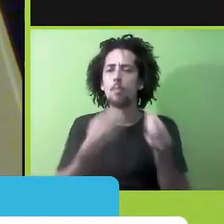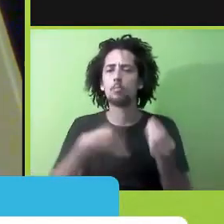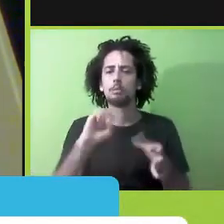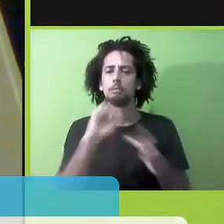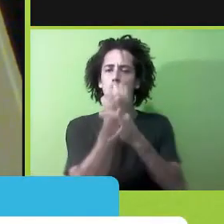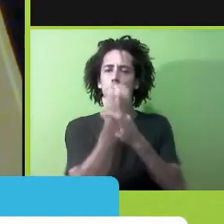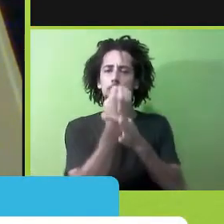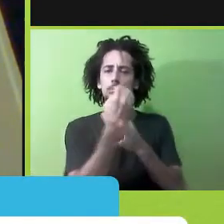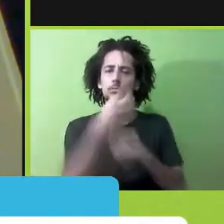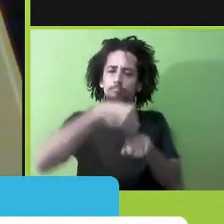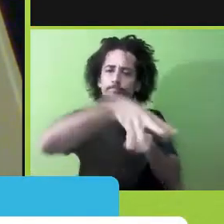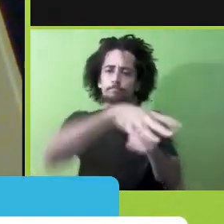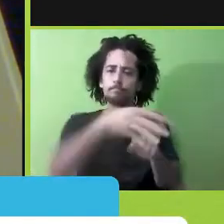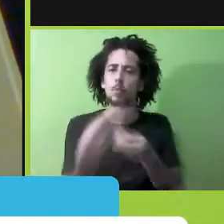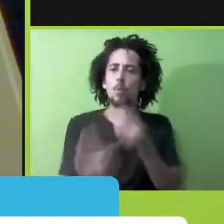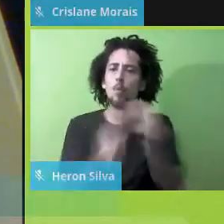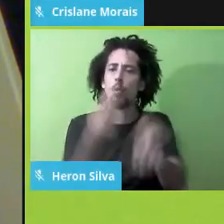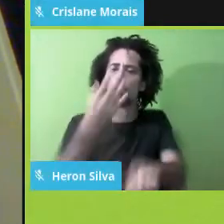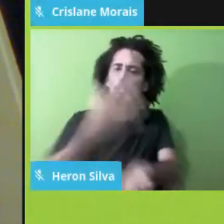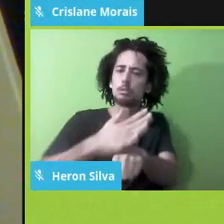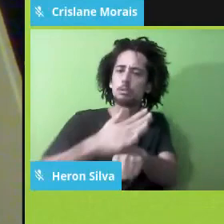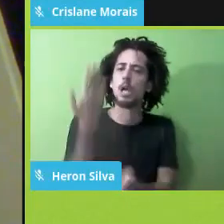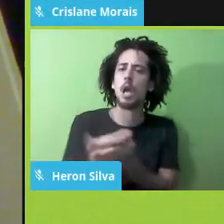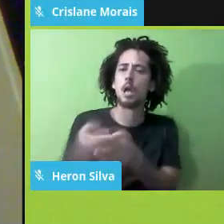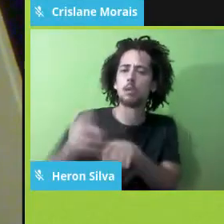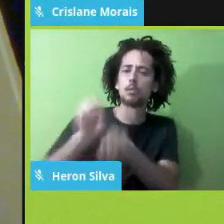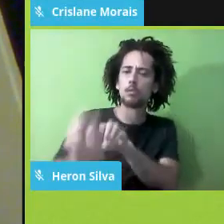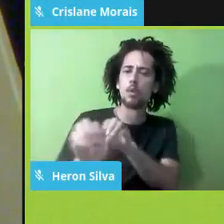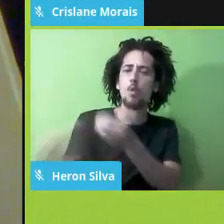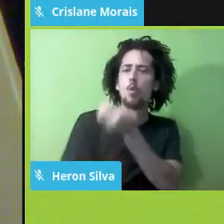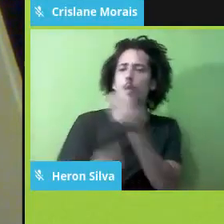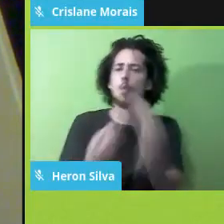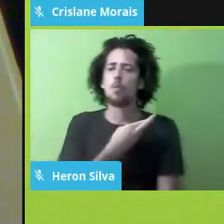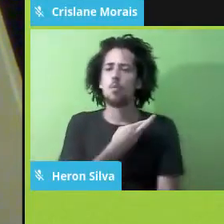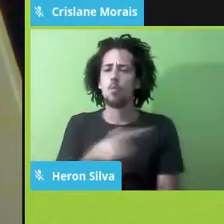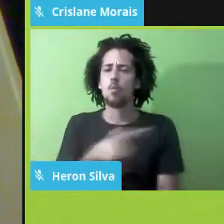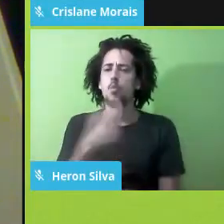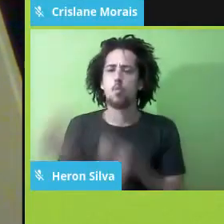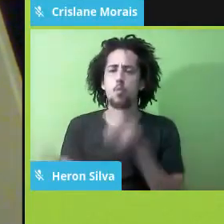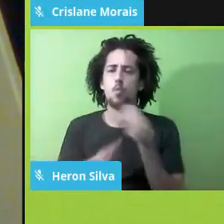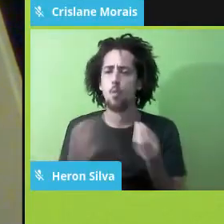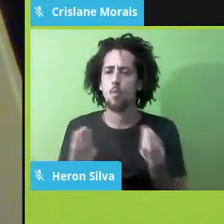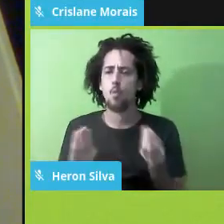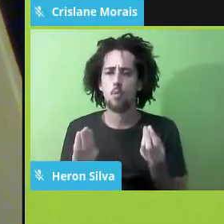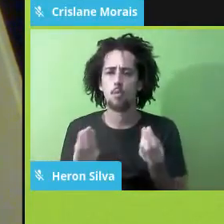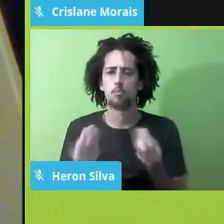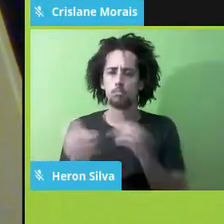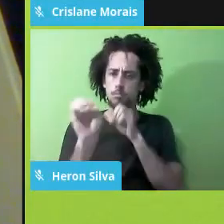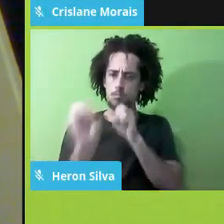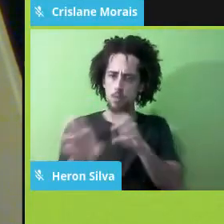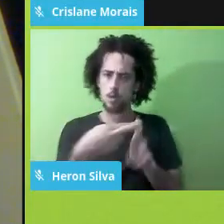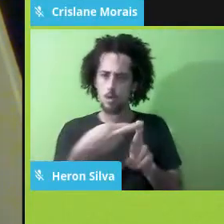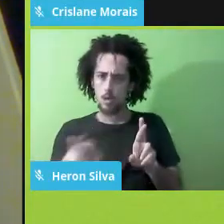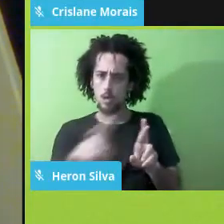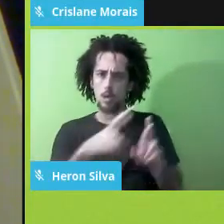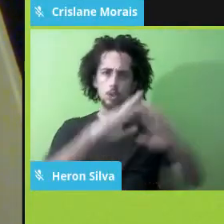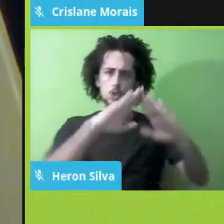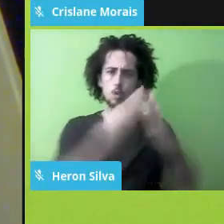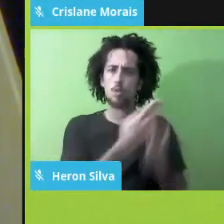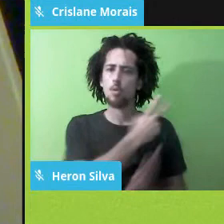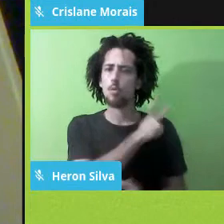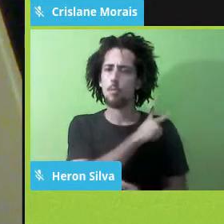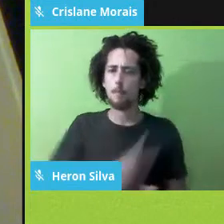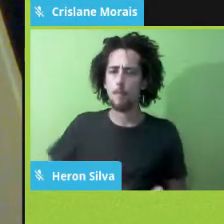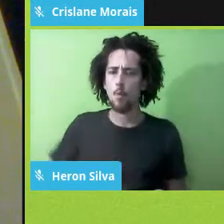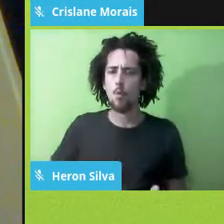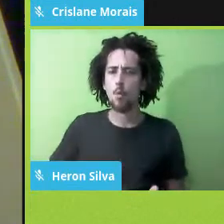pratica o ensino religioso em escolas públicas e não em escolas